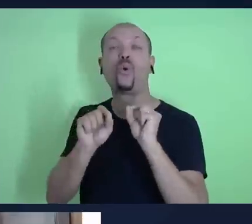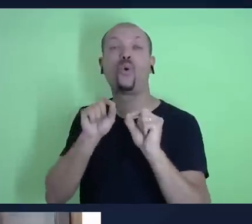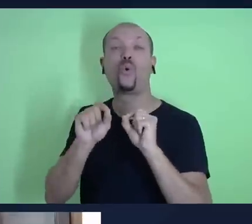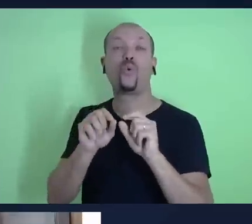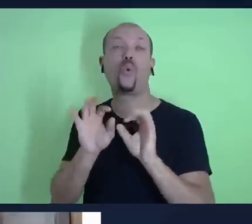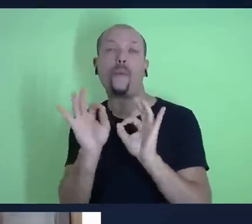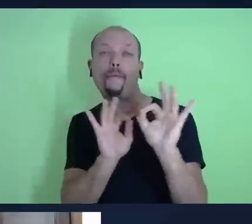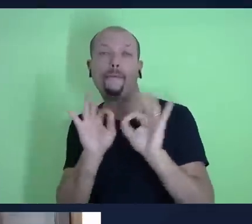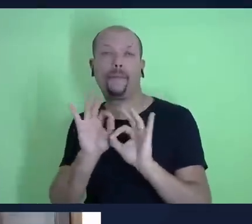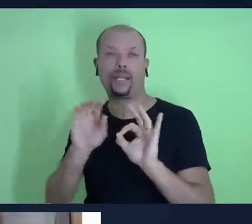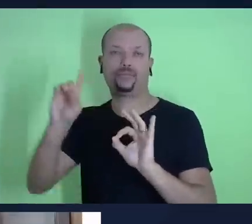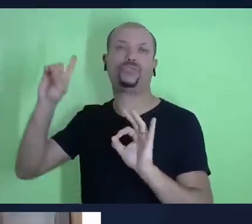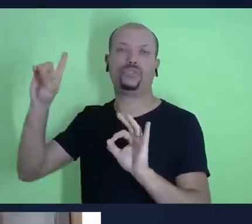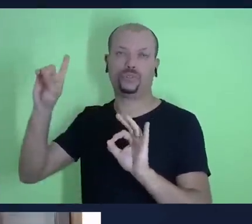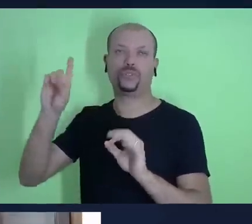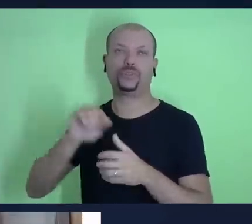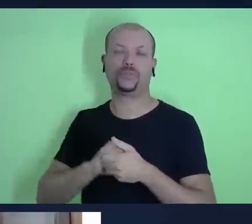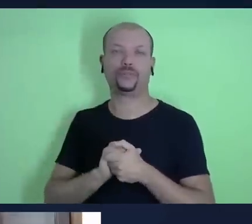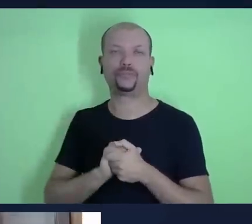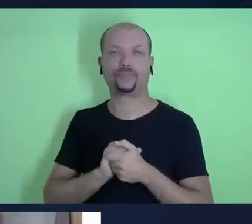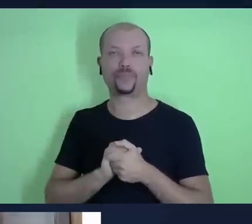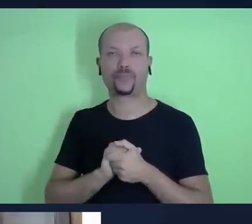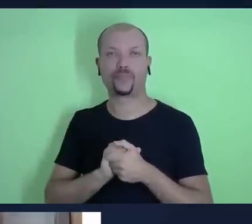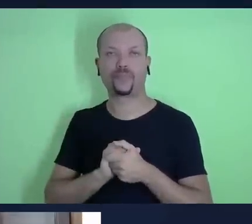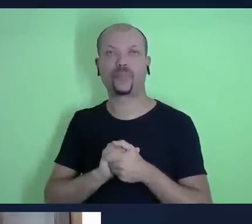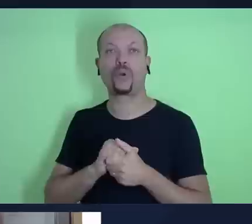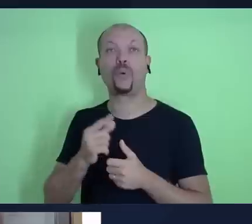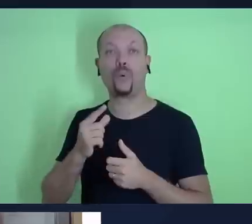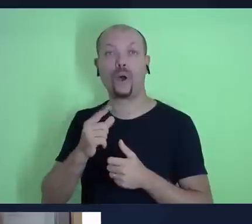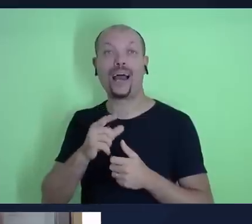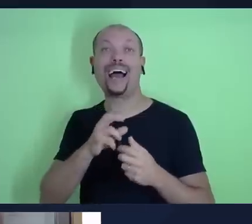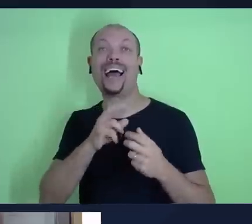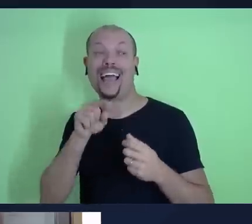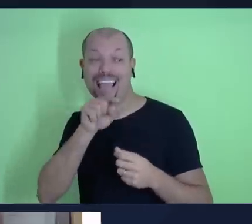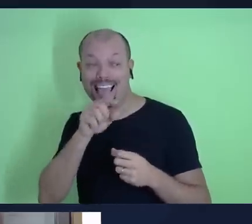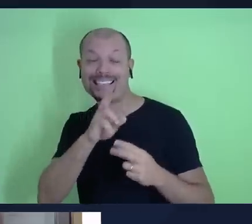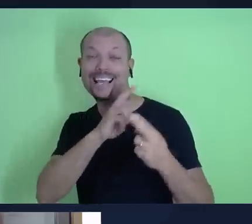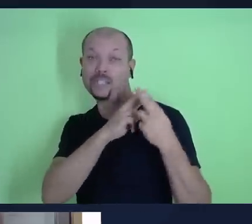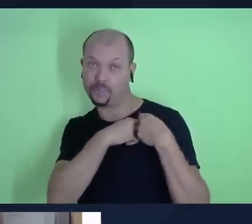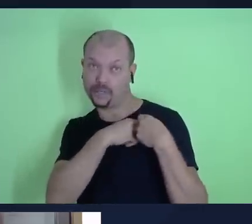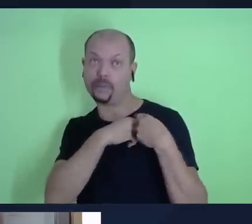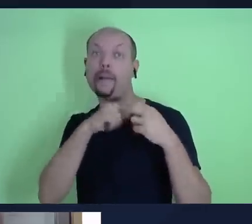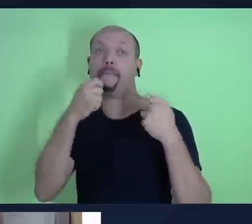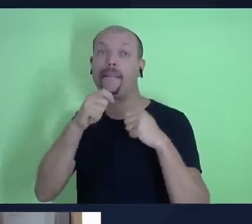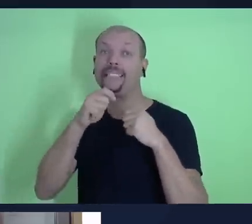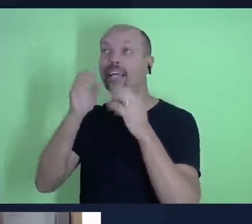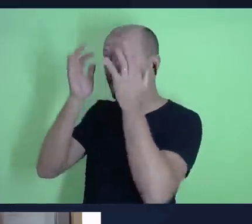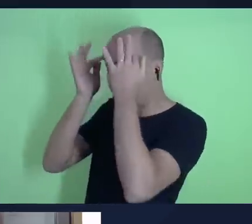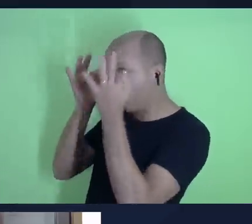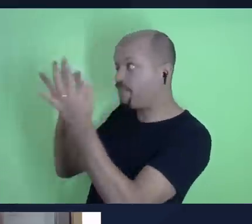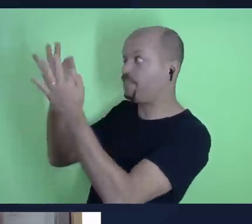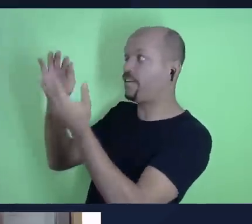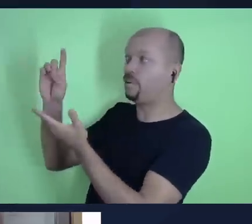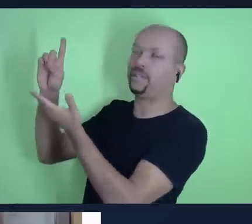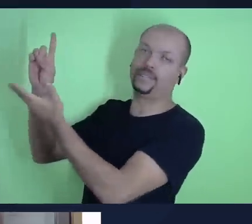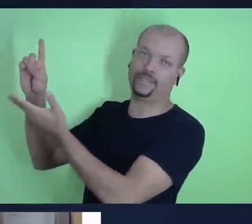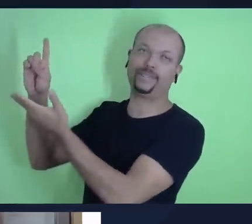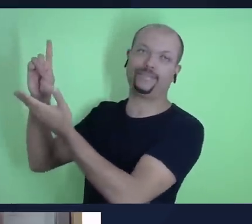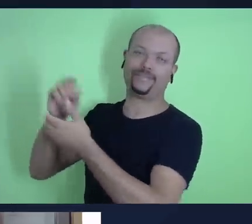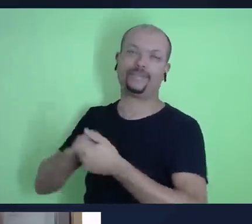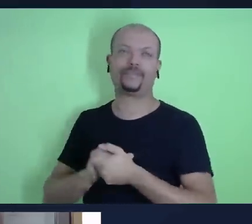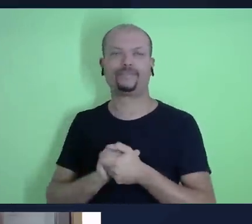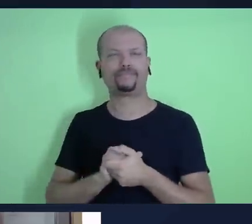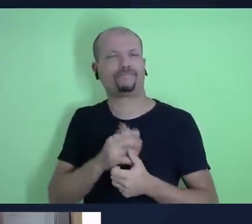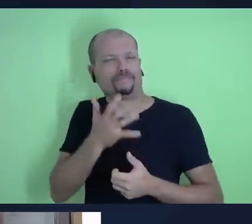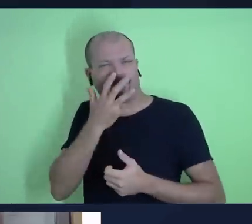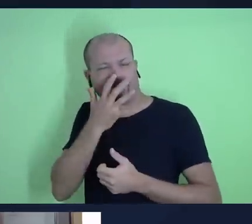secretos de Deus o que se exige de quem tem essa responsabilidade é que seja fiel ao seu senhor me chama bastante atenção o uso